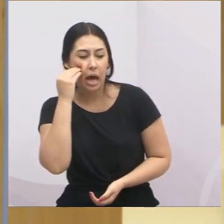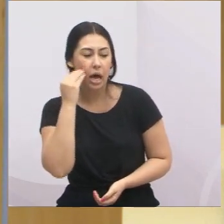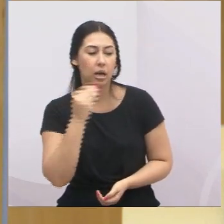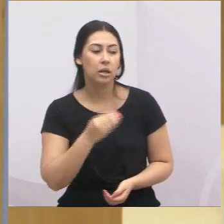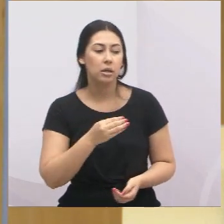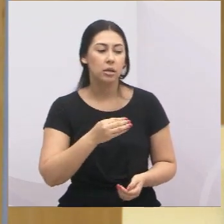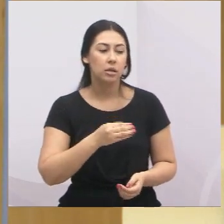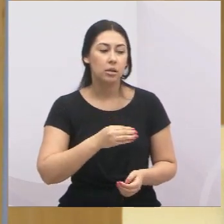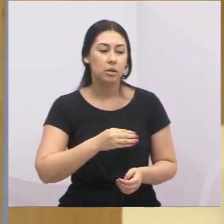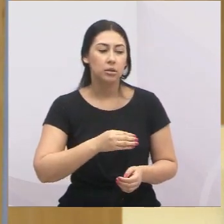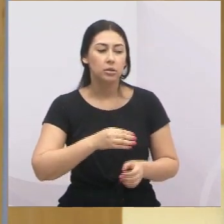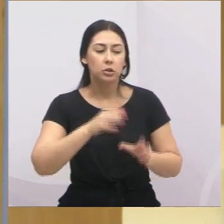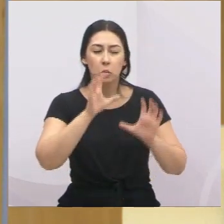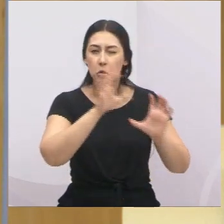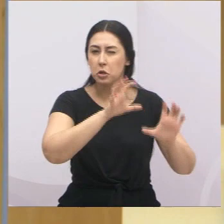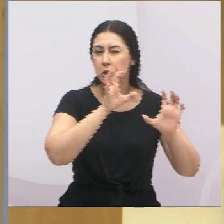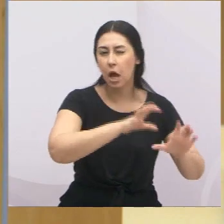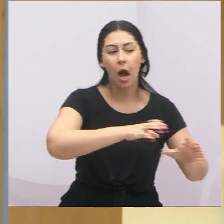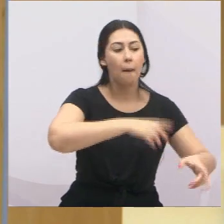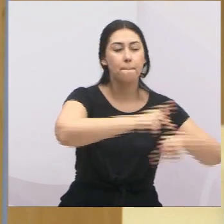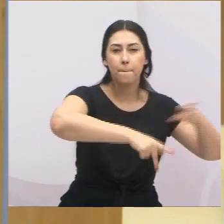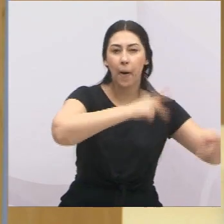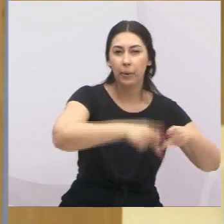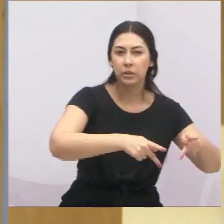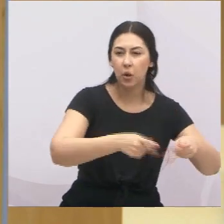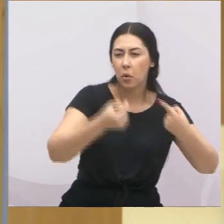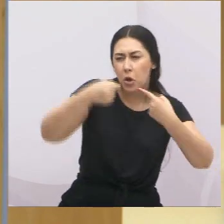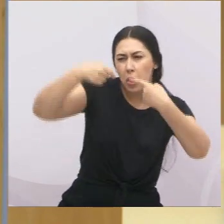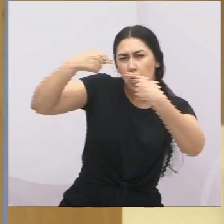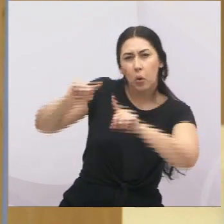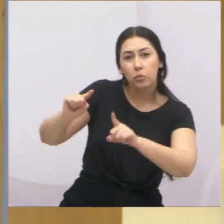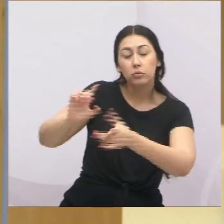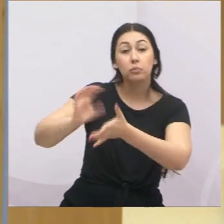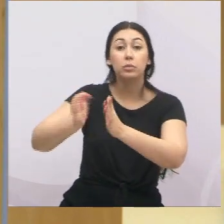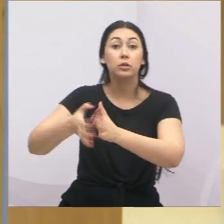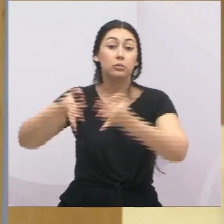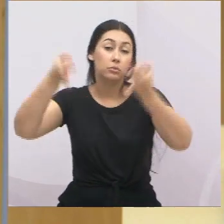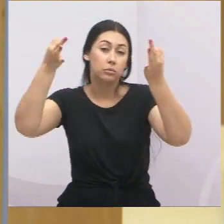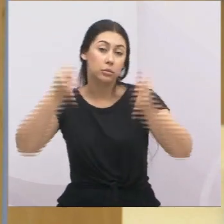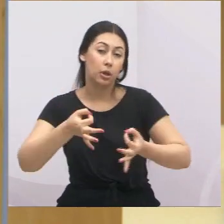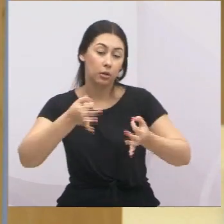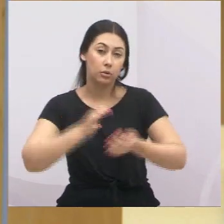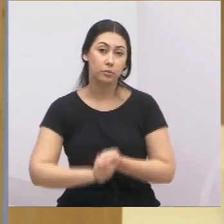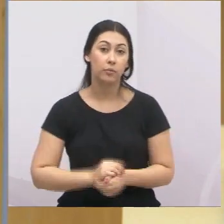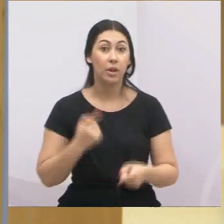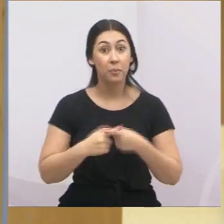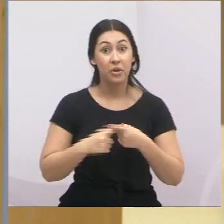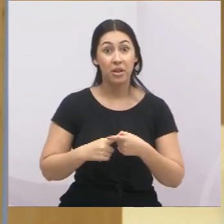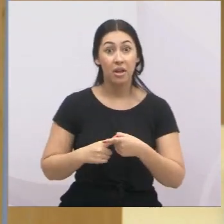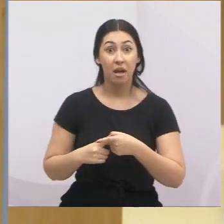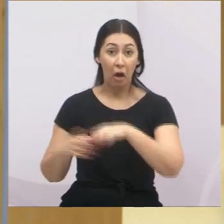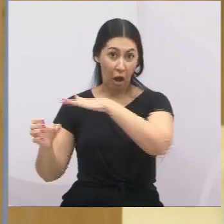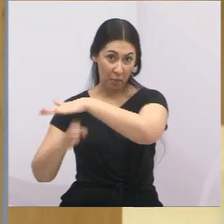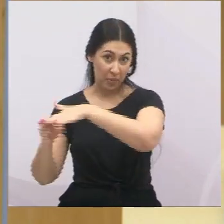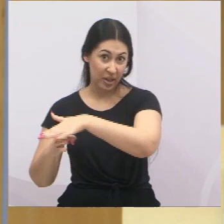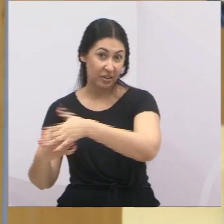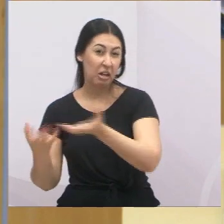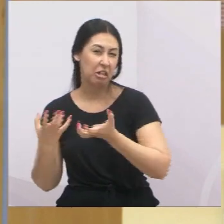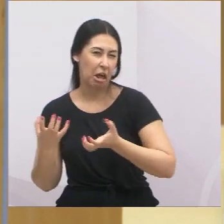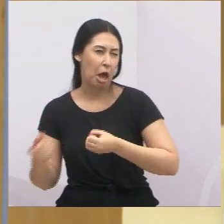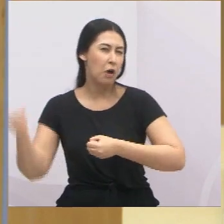contra uma administração que é limpa e honesta. Porque eles querem a volta daquela